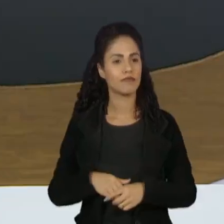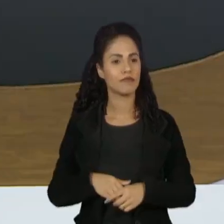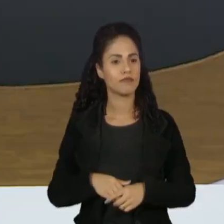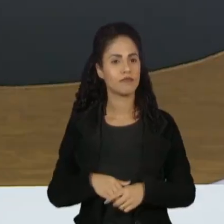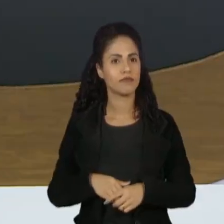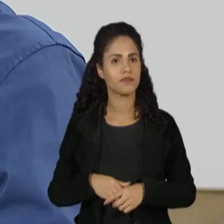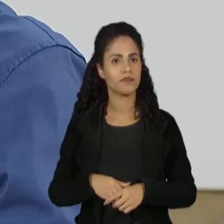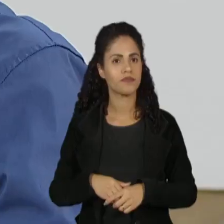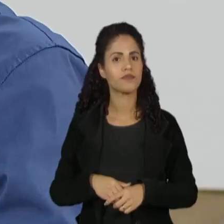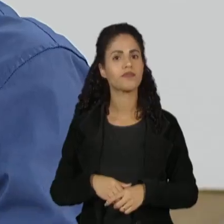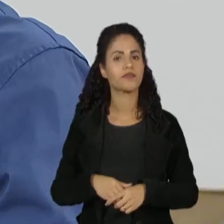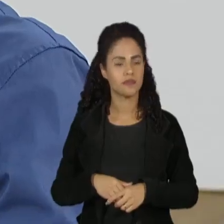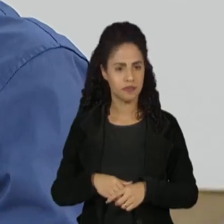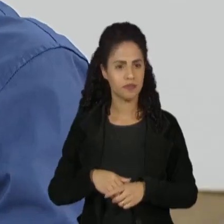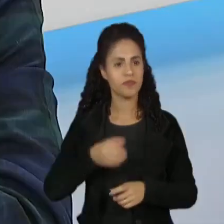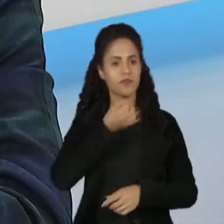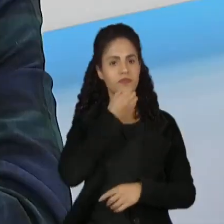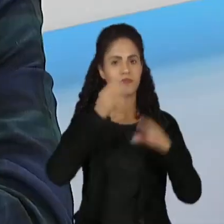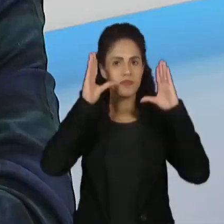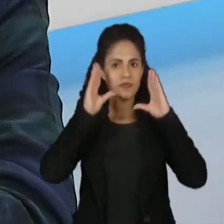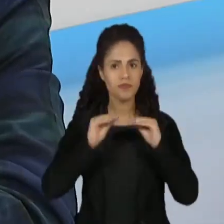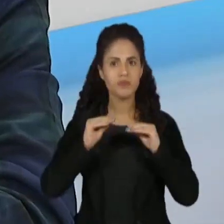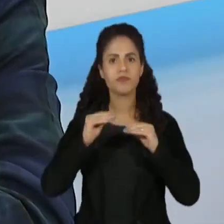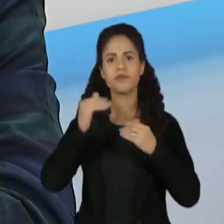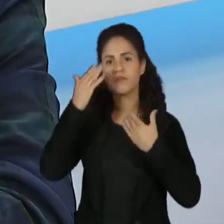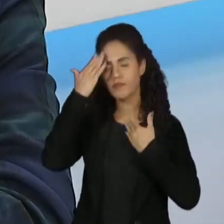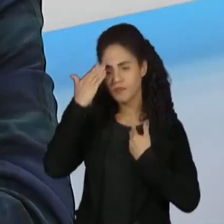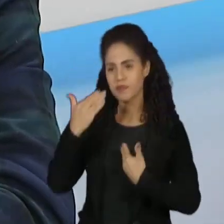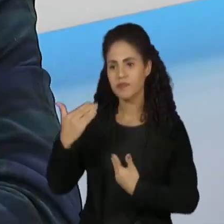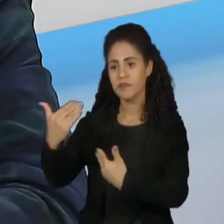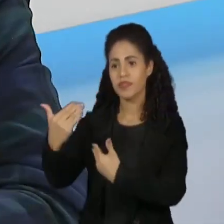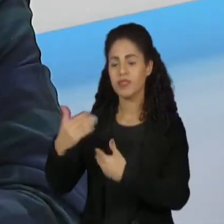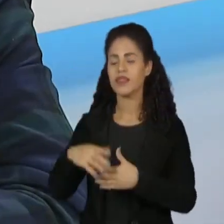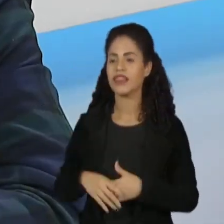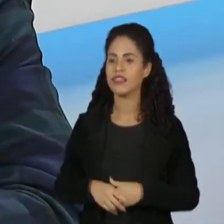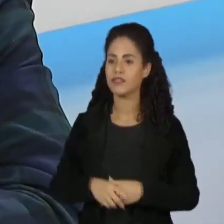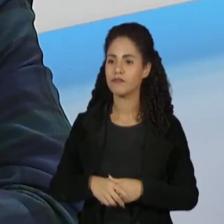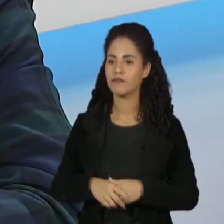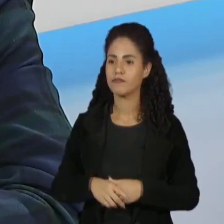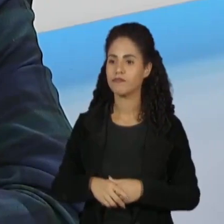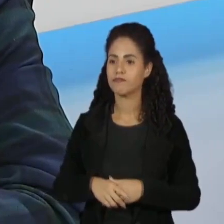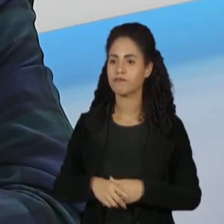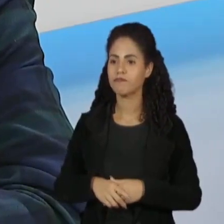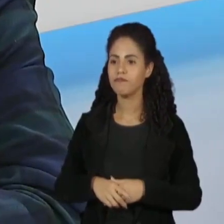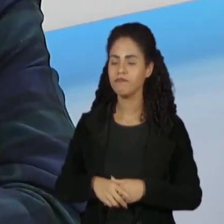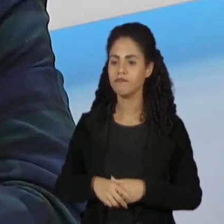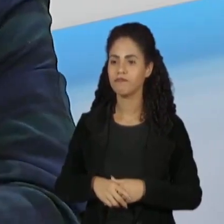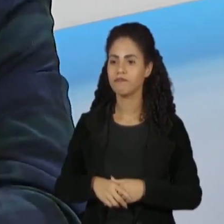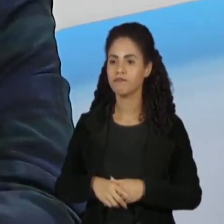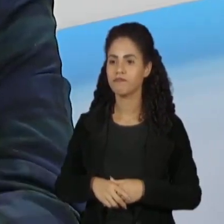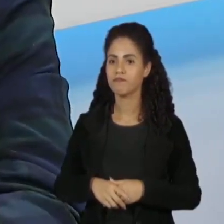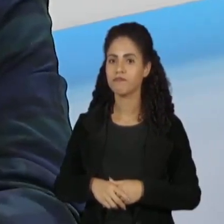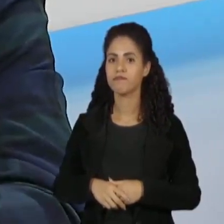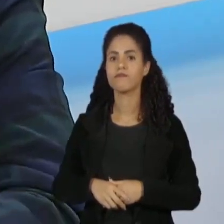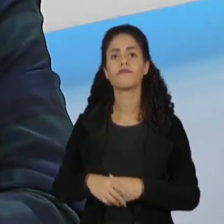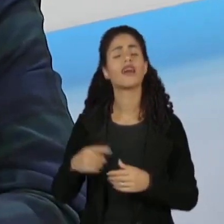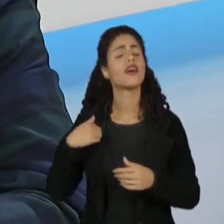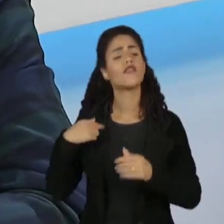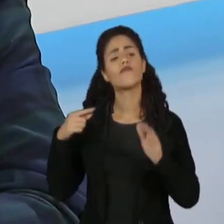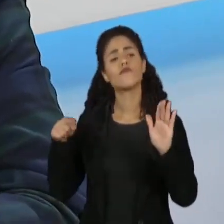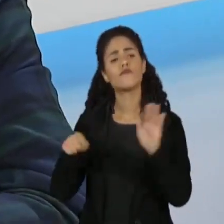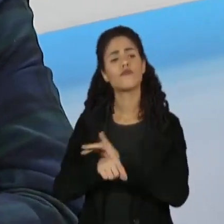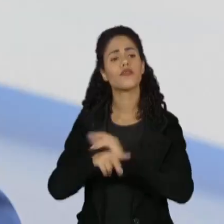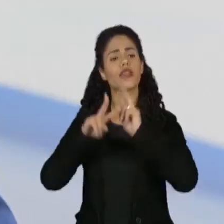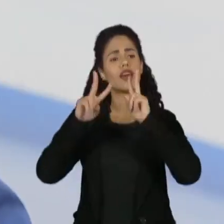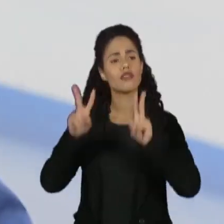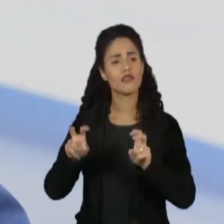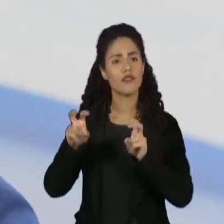Boa noite, Paulo. Boa noite, Ivan. Agradeço o convite, Vera. Obrigada a você. E eu não quero perguntar nada na turnê de